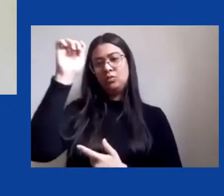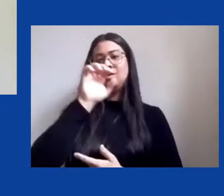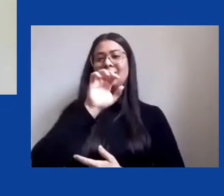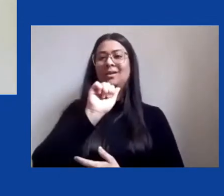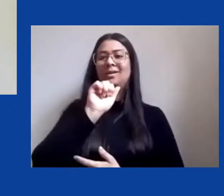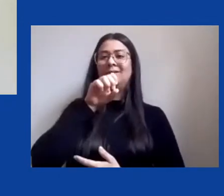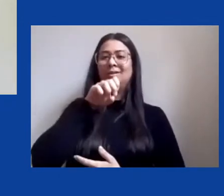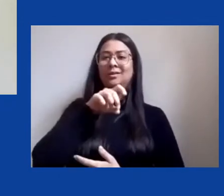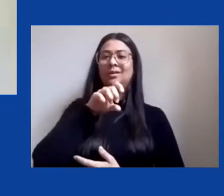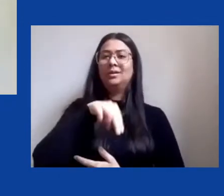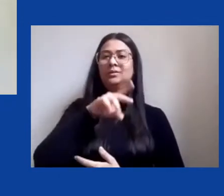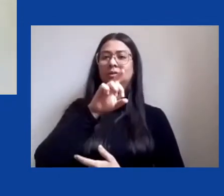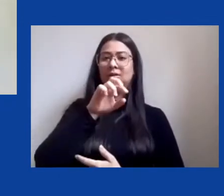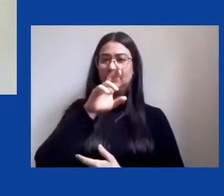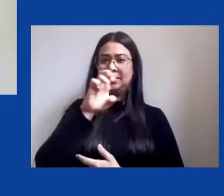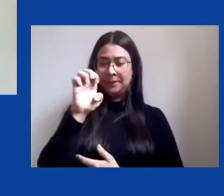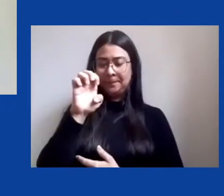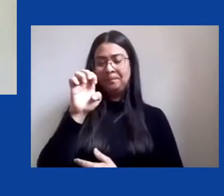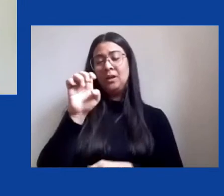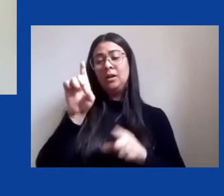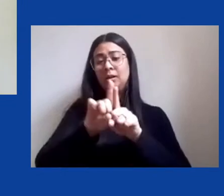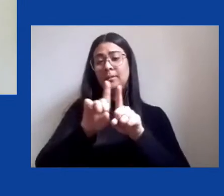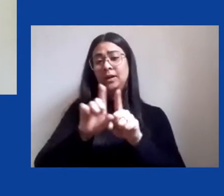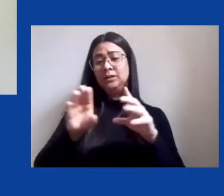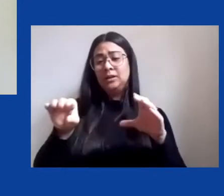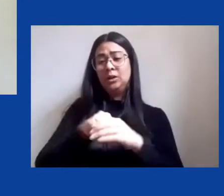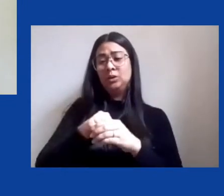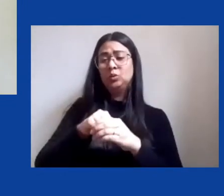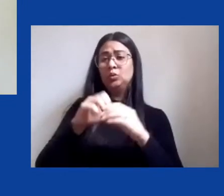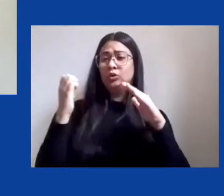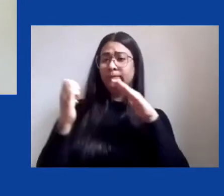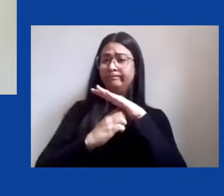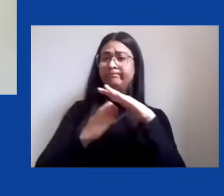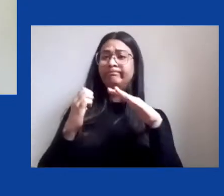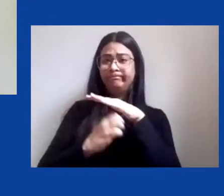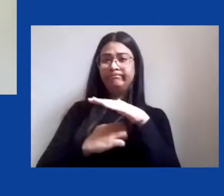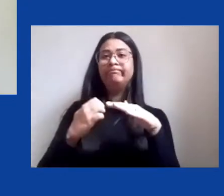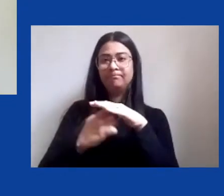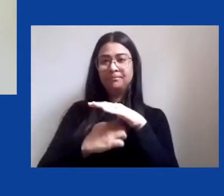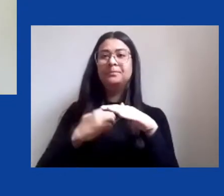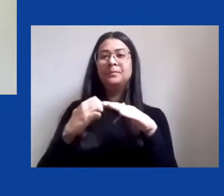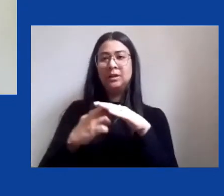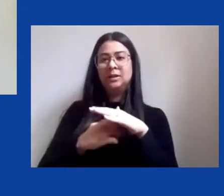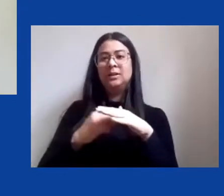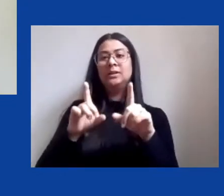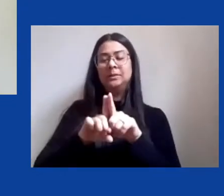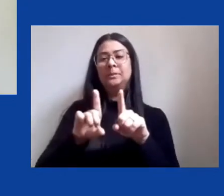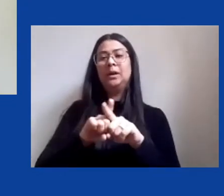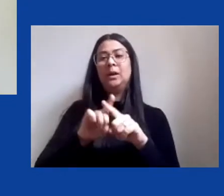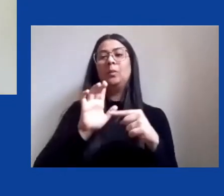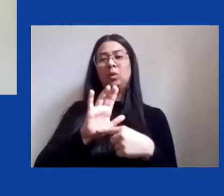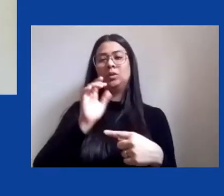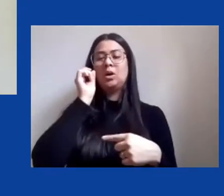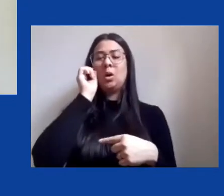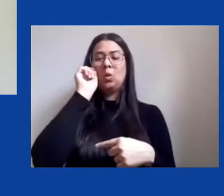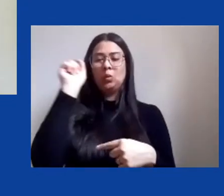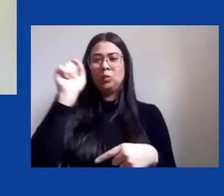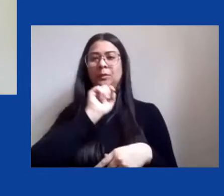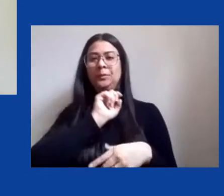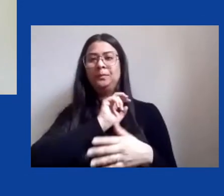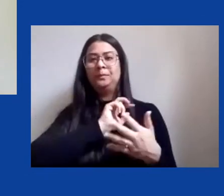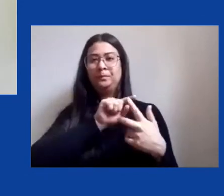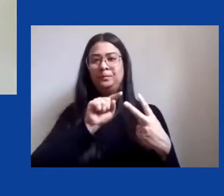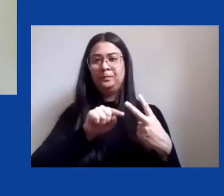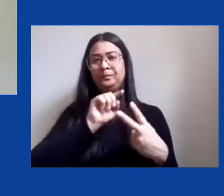mesmo em práticas corporativas como mostram Débora Bronze e Raquel Gifoni Pinto. Correndo o risco de dar um salto